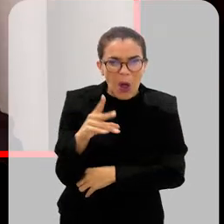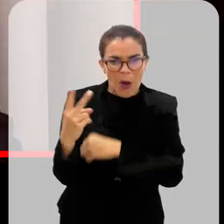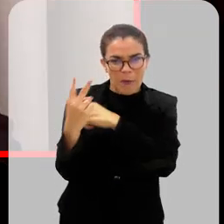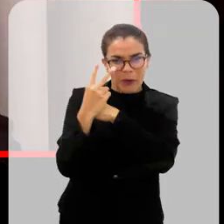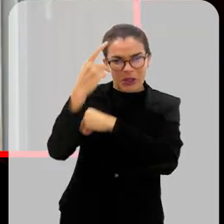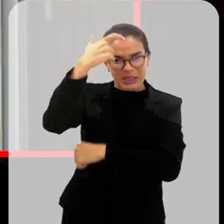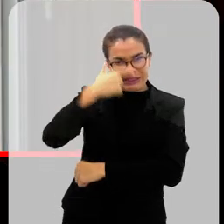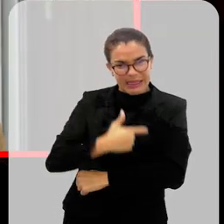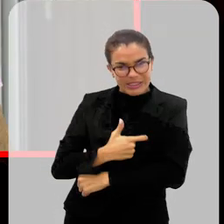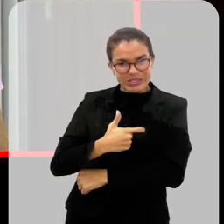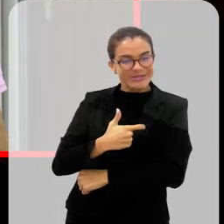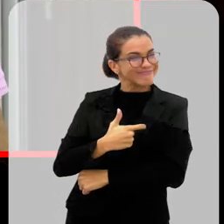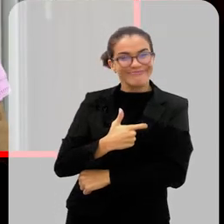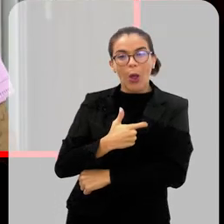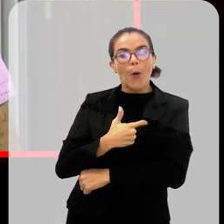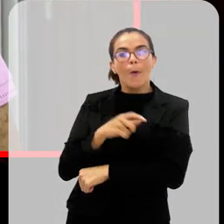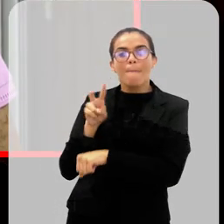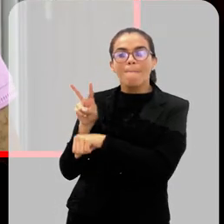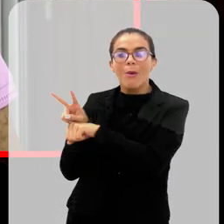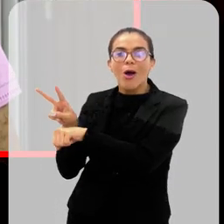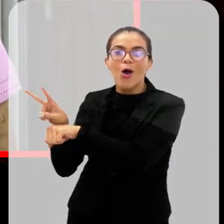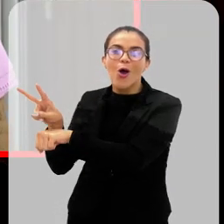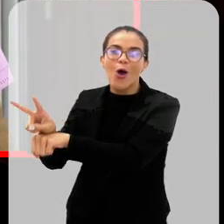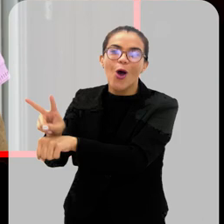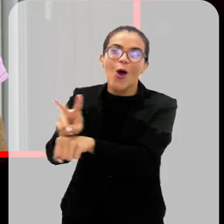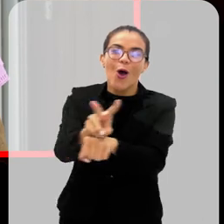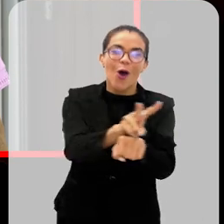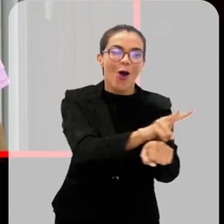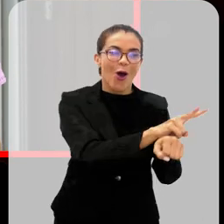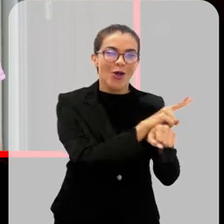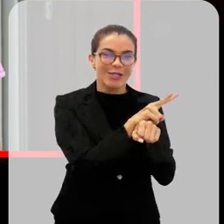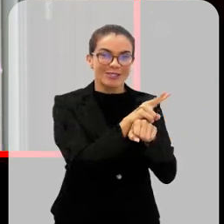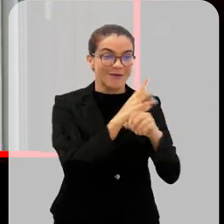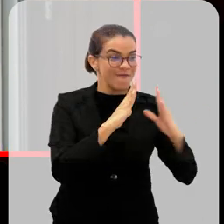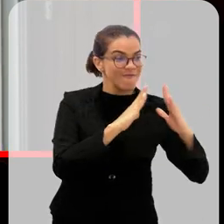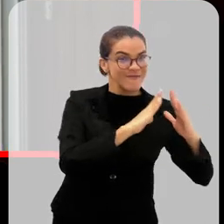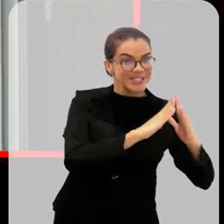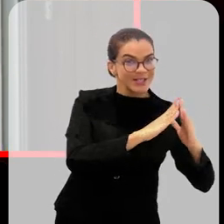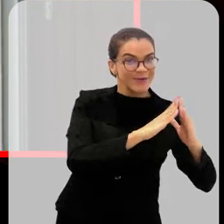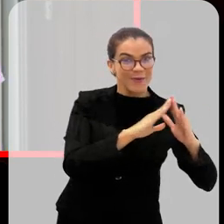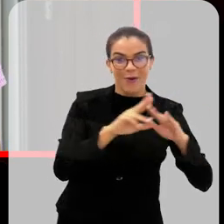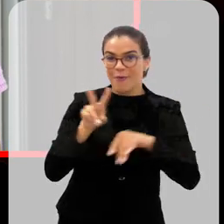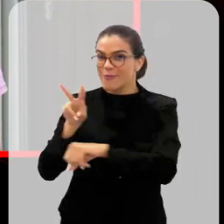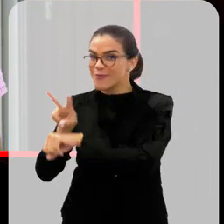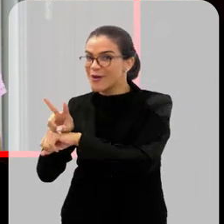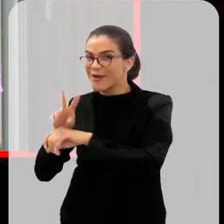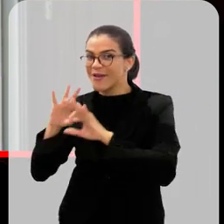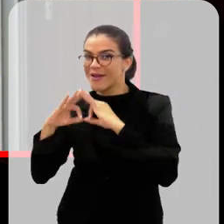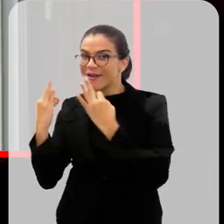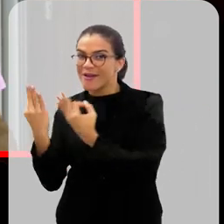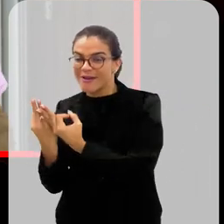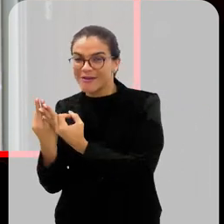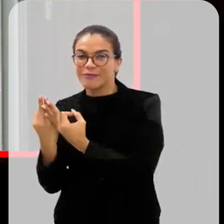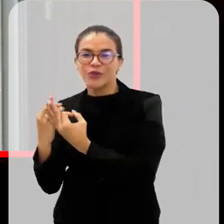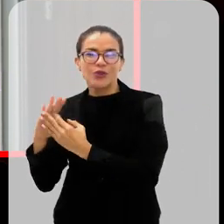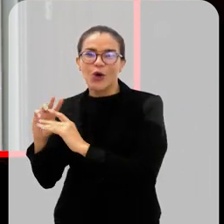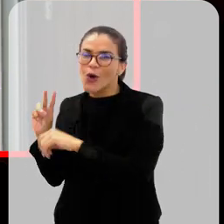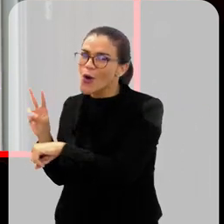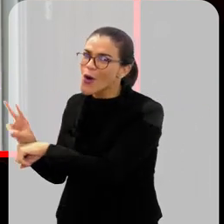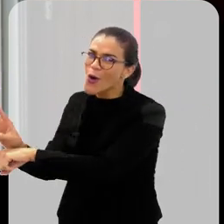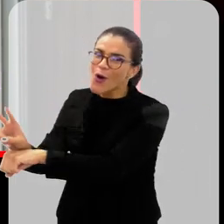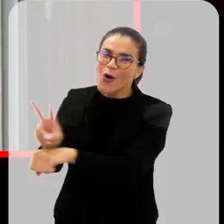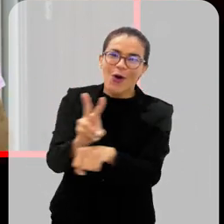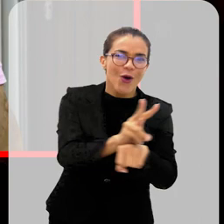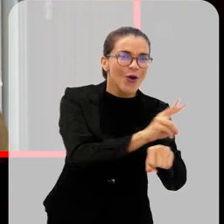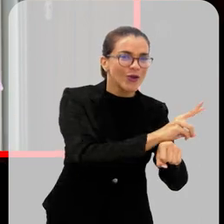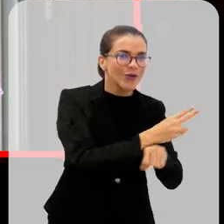se protegendo. Elas vão estar protegendo o todo. Os vizinhos, os parentes, todos aqueles que estão